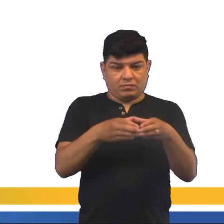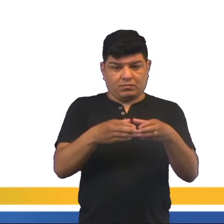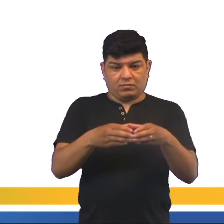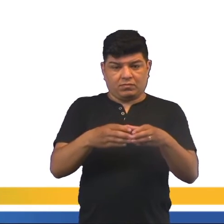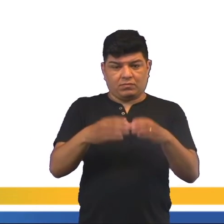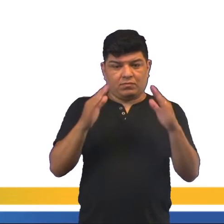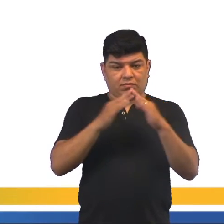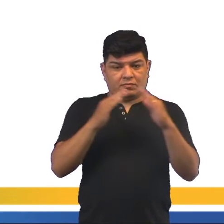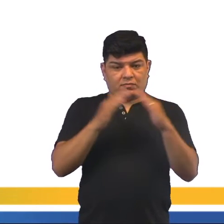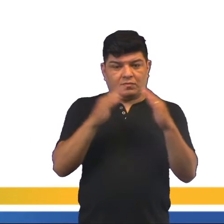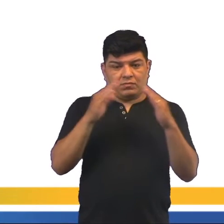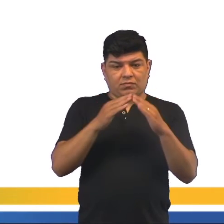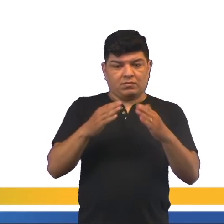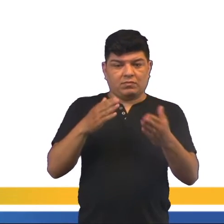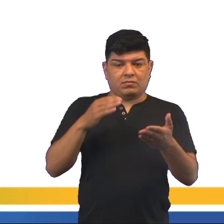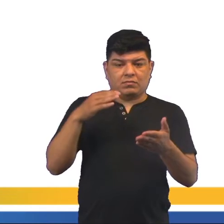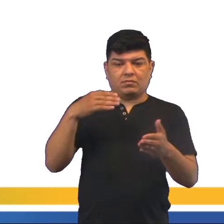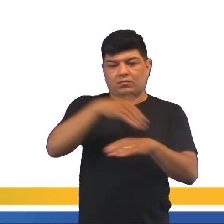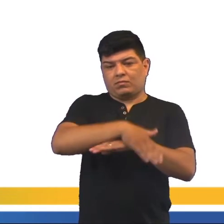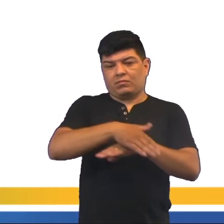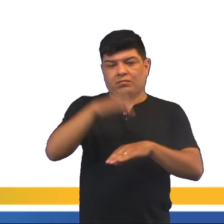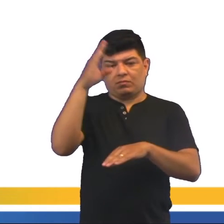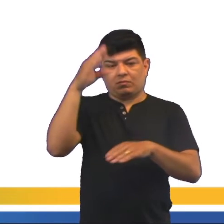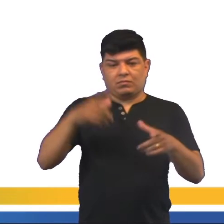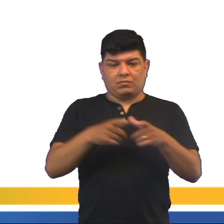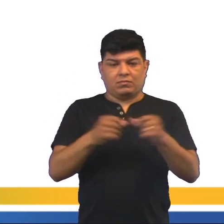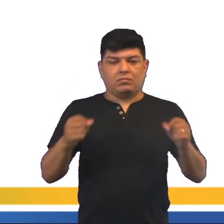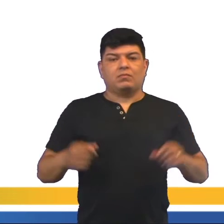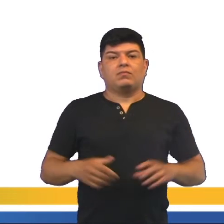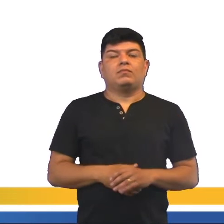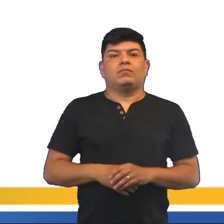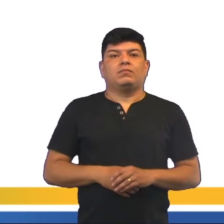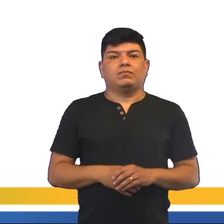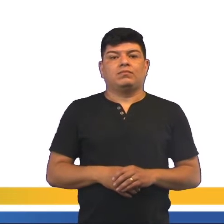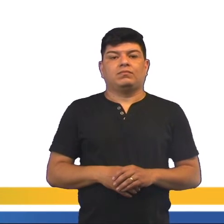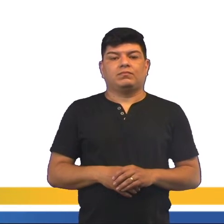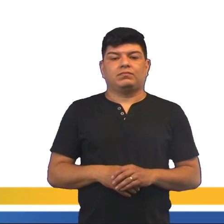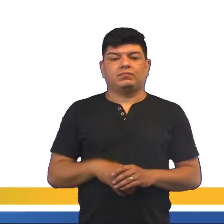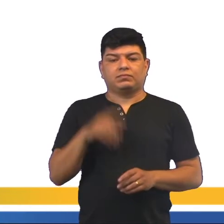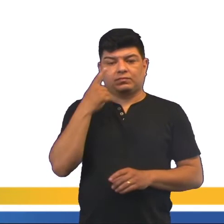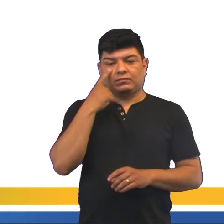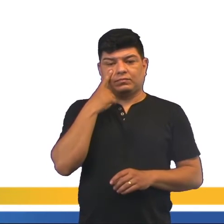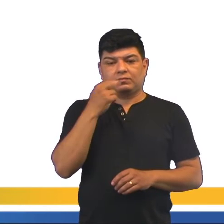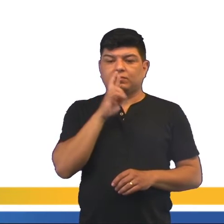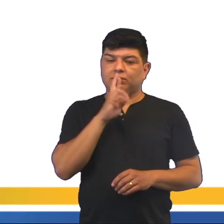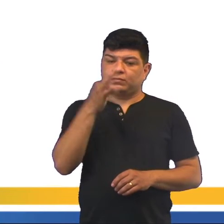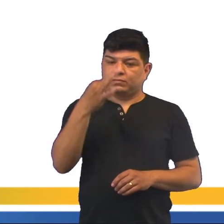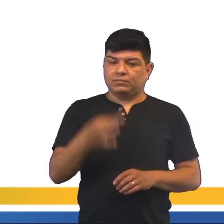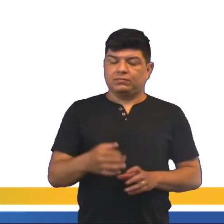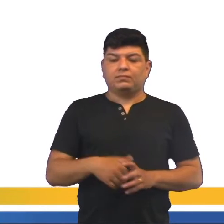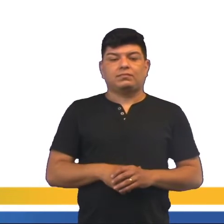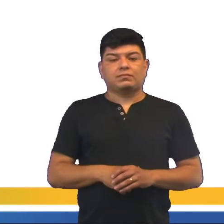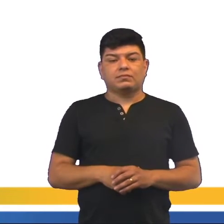residenciais para alojá-la no Brasil. Vamos conferir a resposta correta.